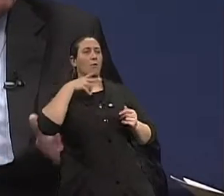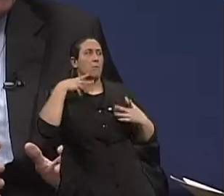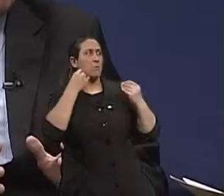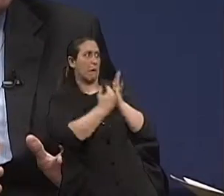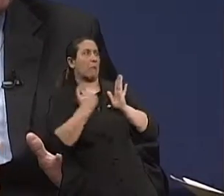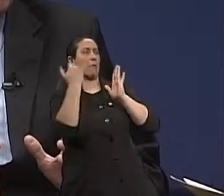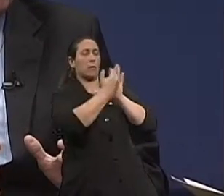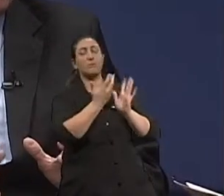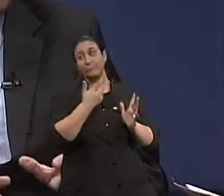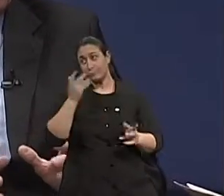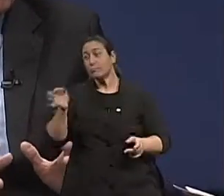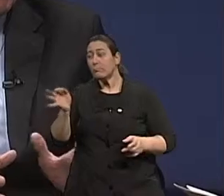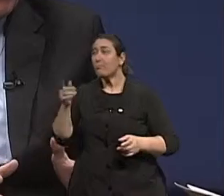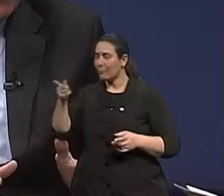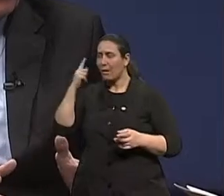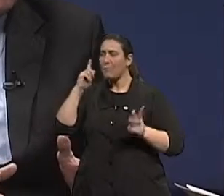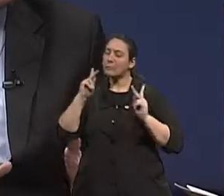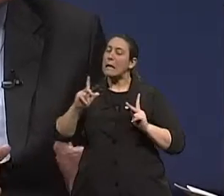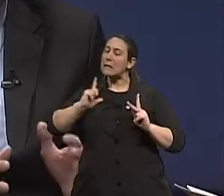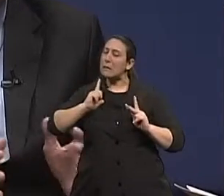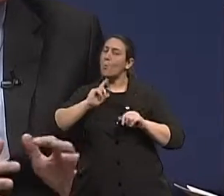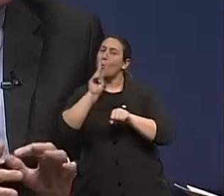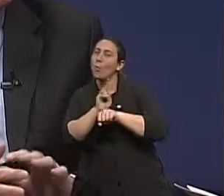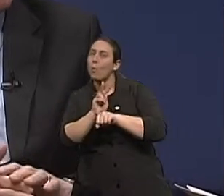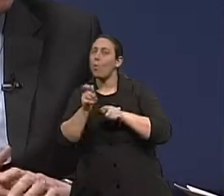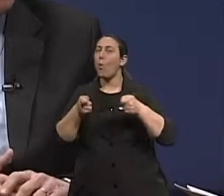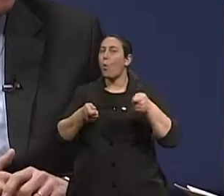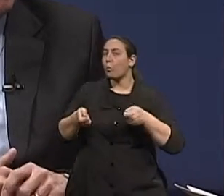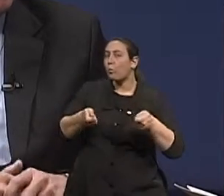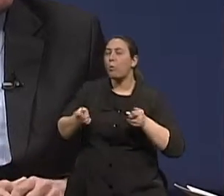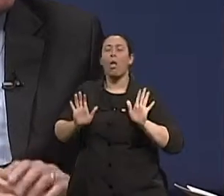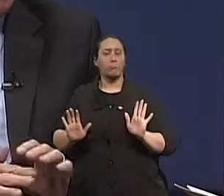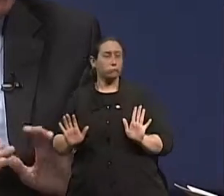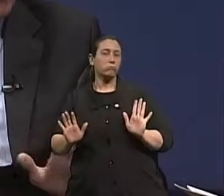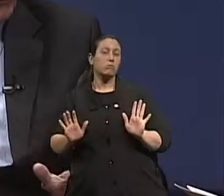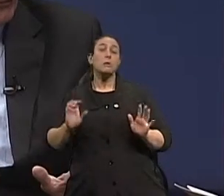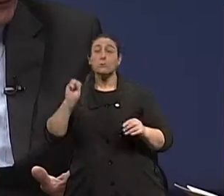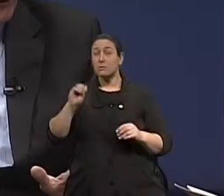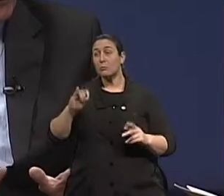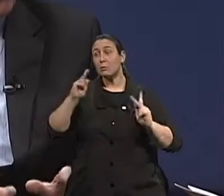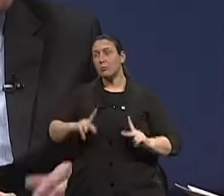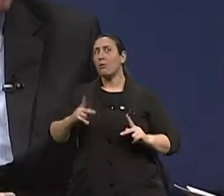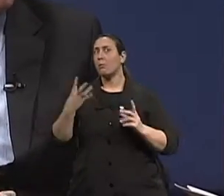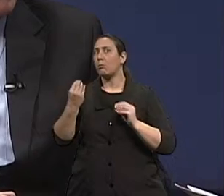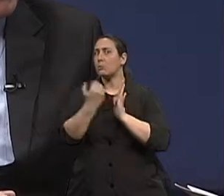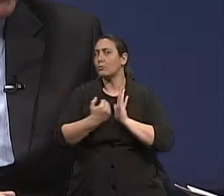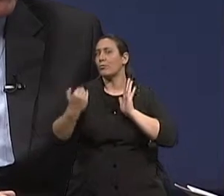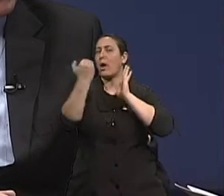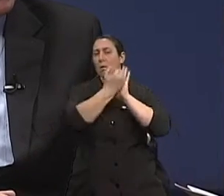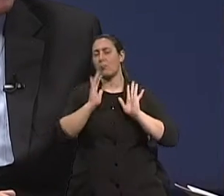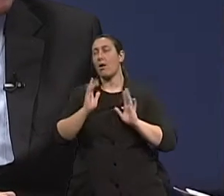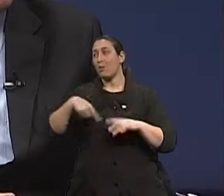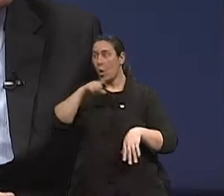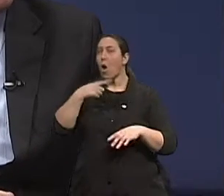benéfica, não é? Aquela dose moderada, desde que não haja contraindicação, a geriatria não se opõe. O problema é o